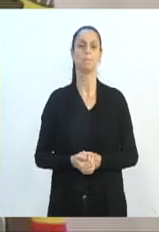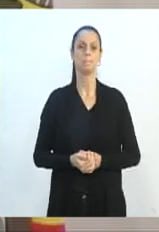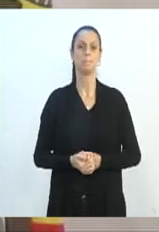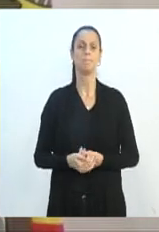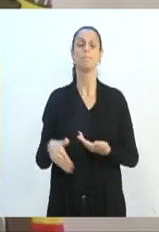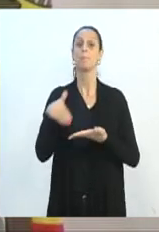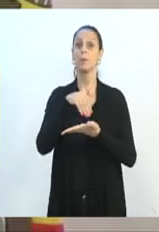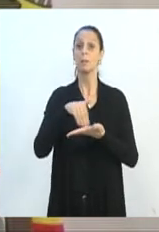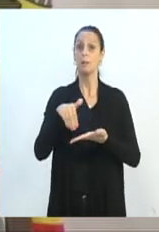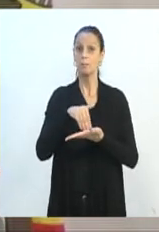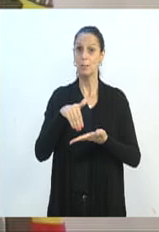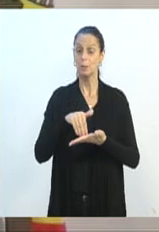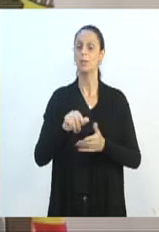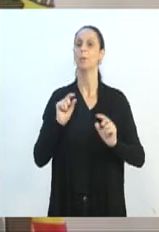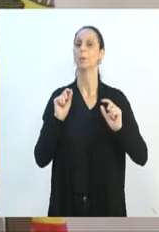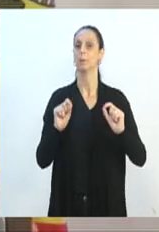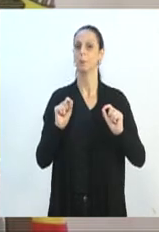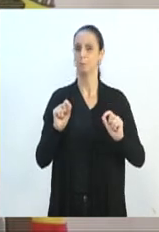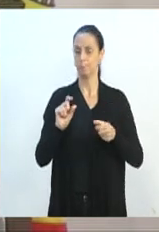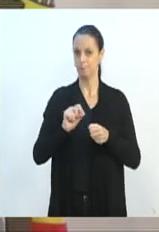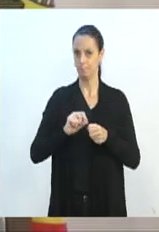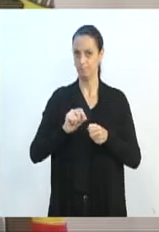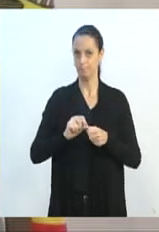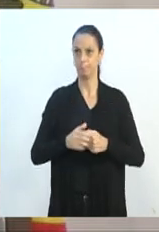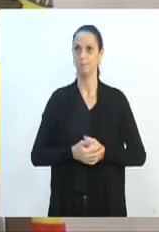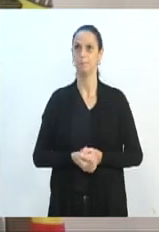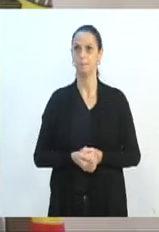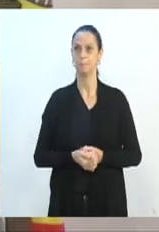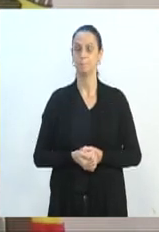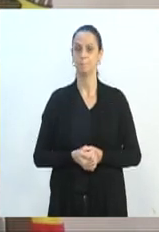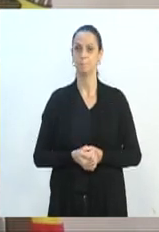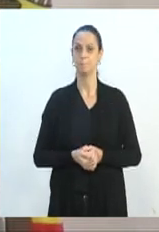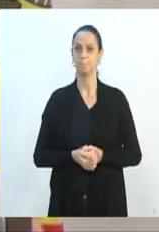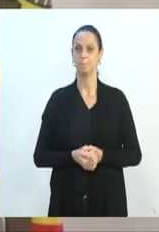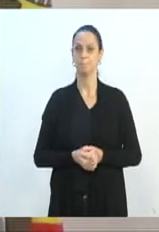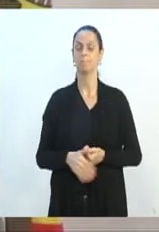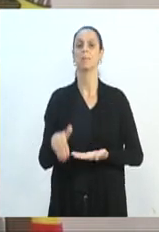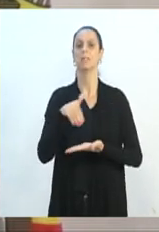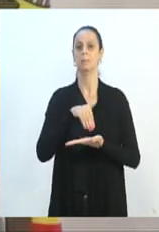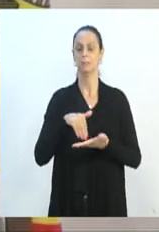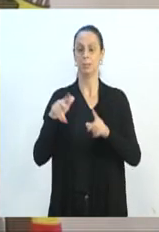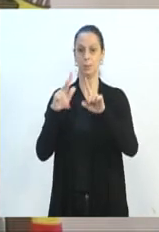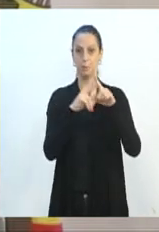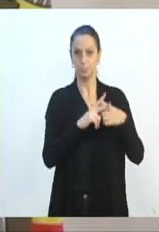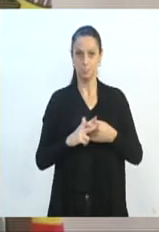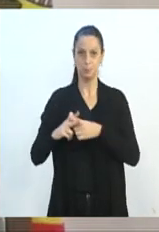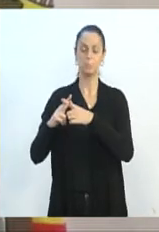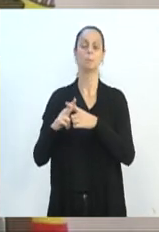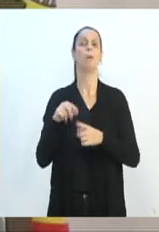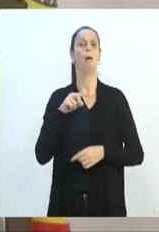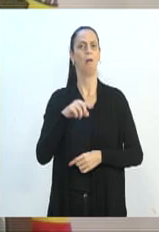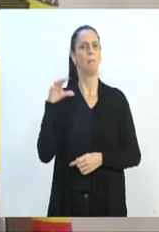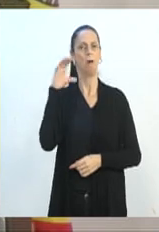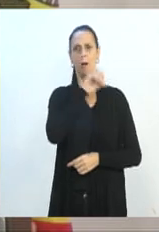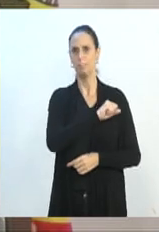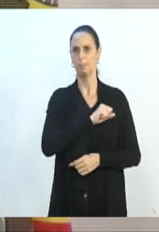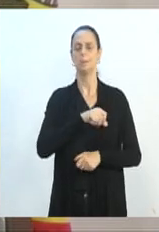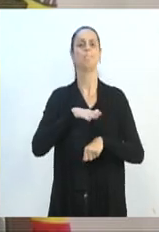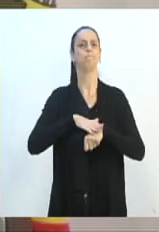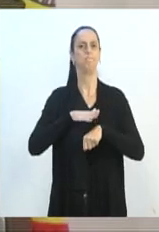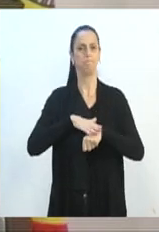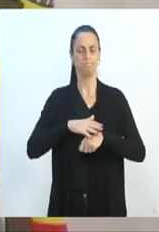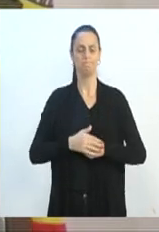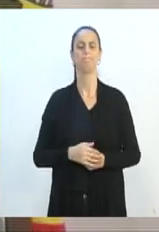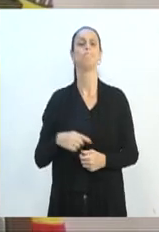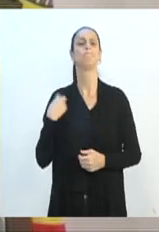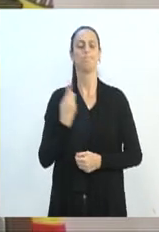secretaria teve aqui, e aí eu vou falar especificamente da Secretaria de Manutenção, a resposta pronta, rápida, e